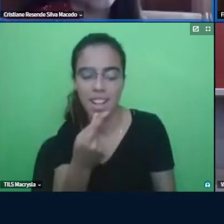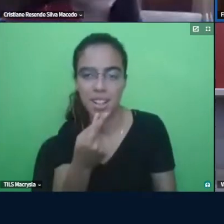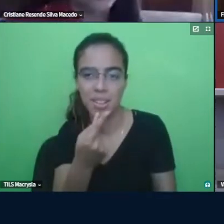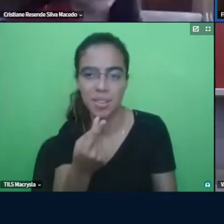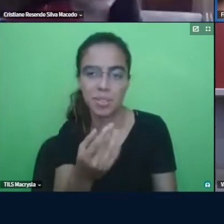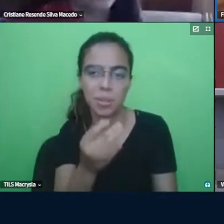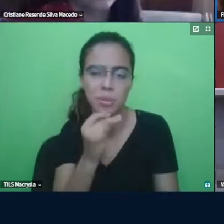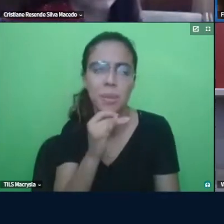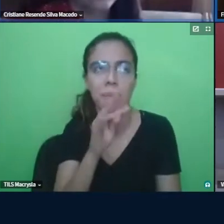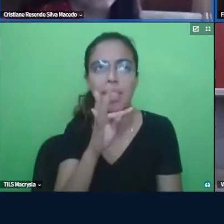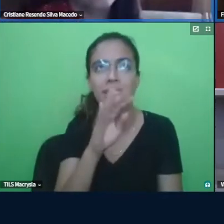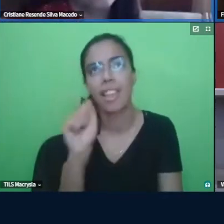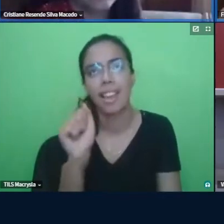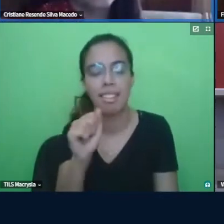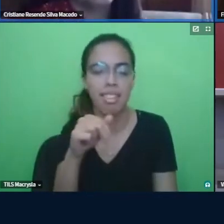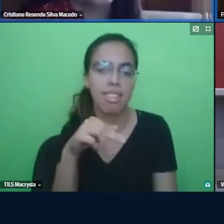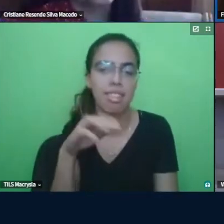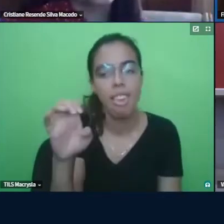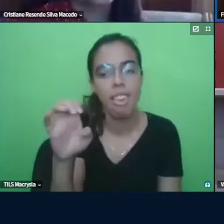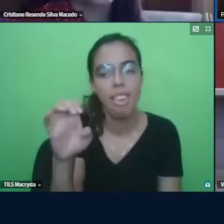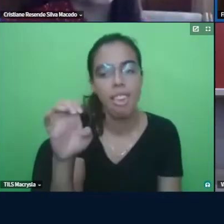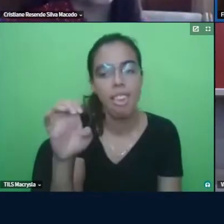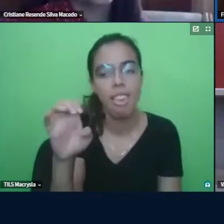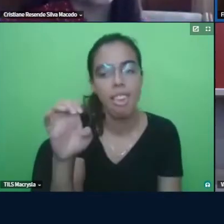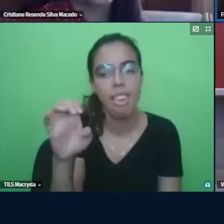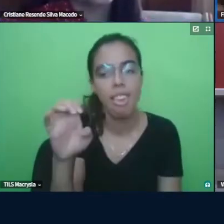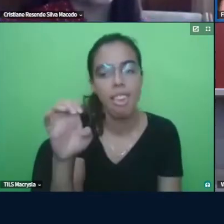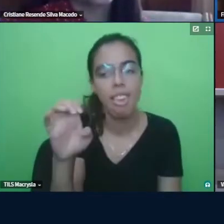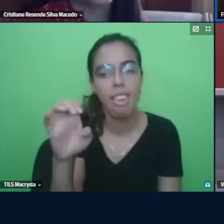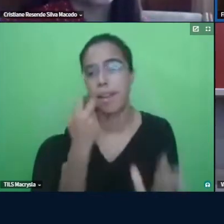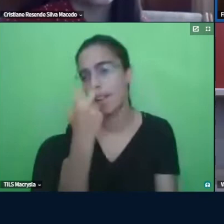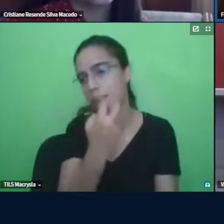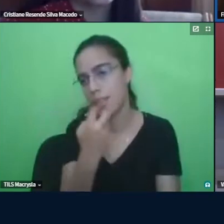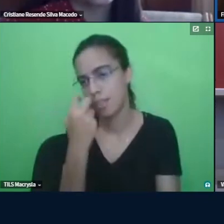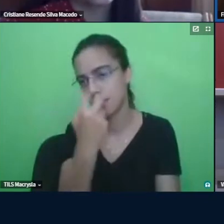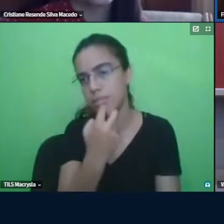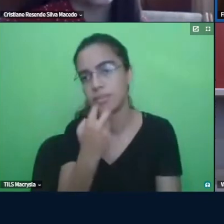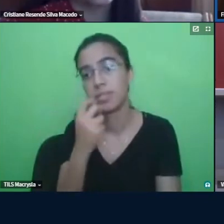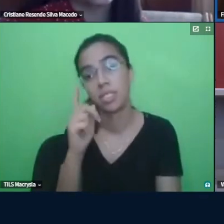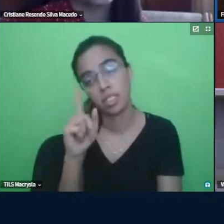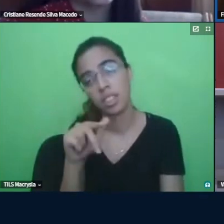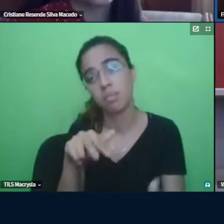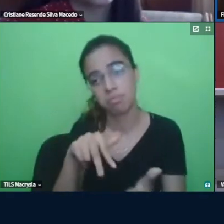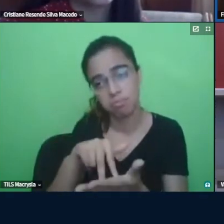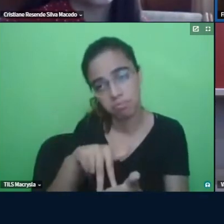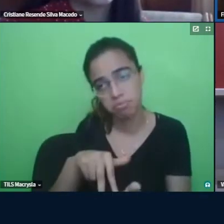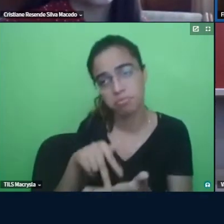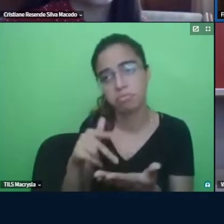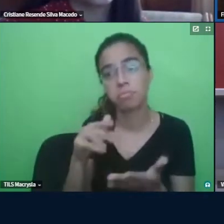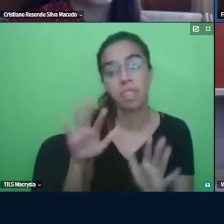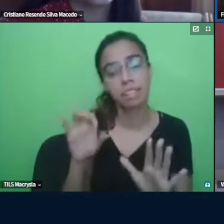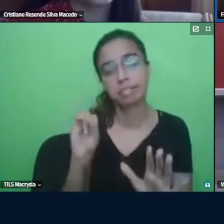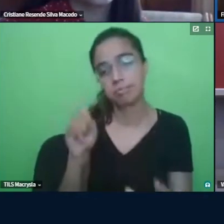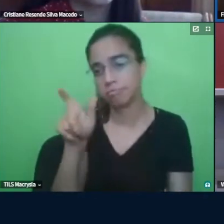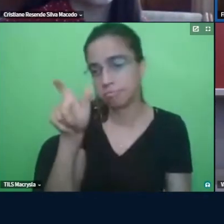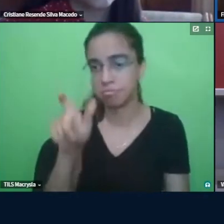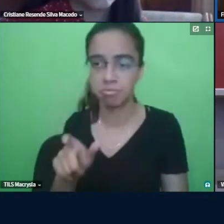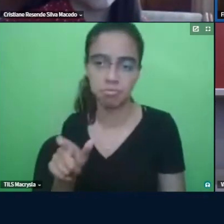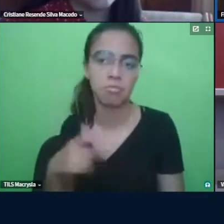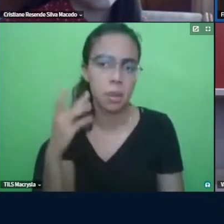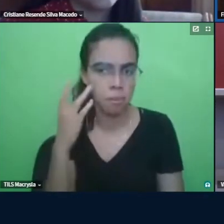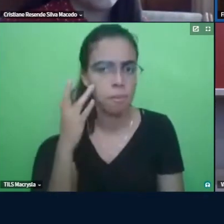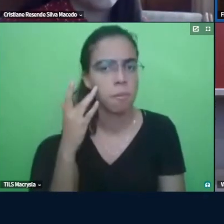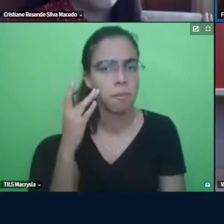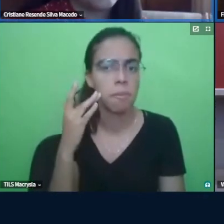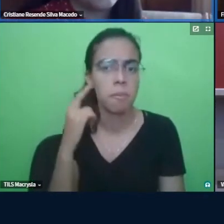de pota né aí você simplesmente dita tá essa é uma postura mas também se você achar conveniente deixar assim